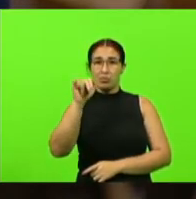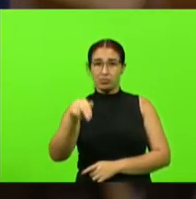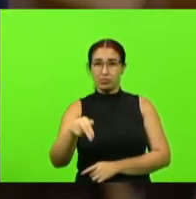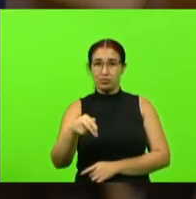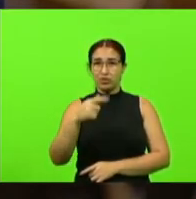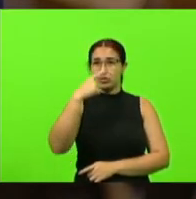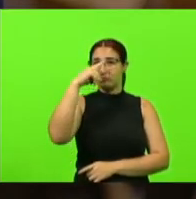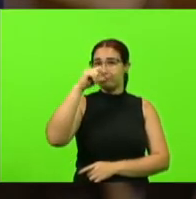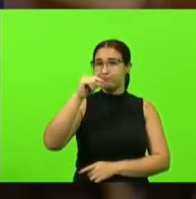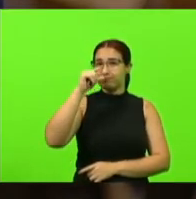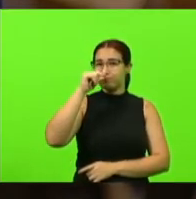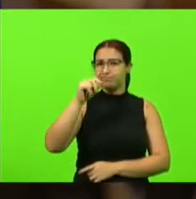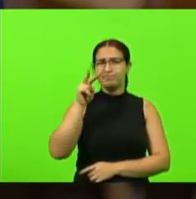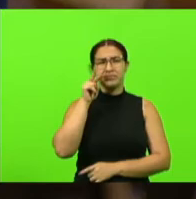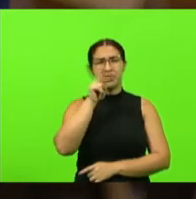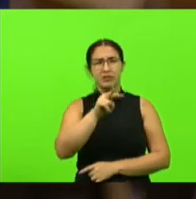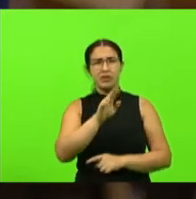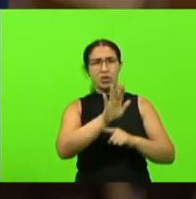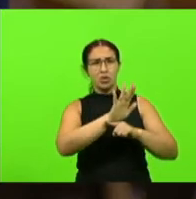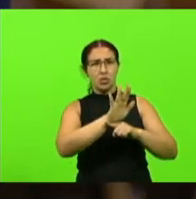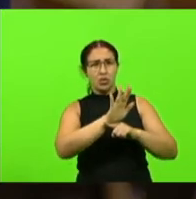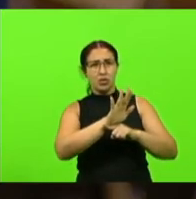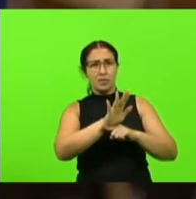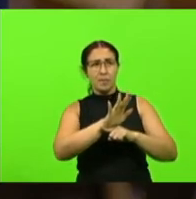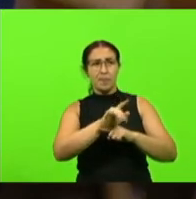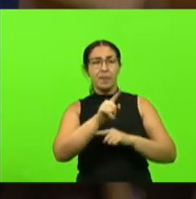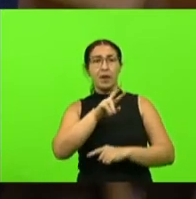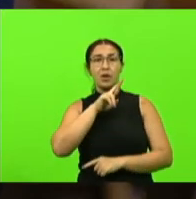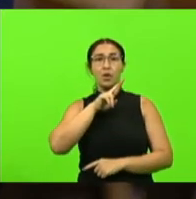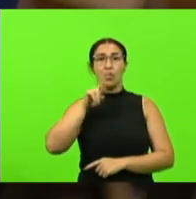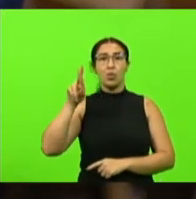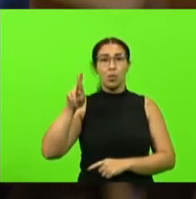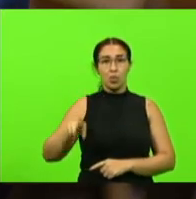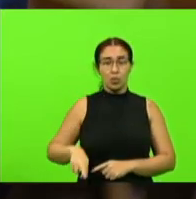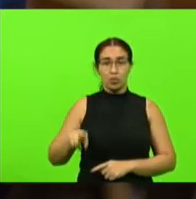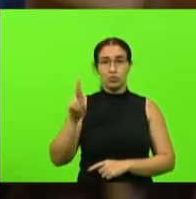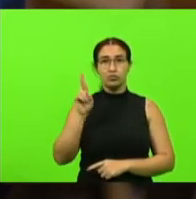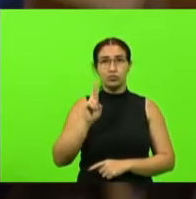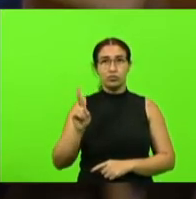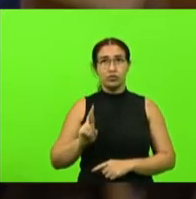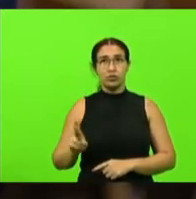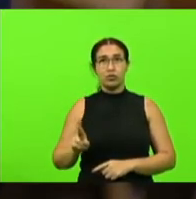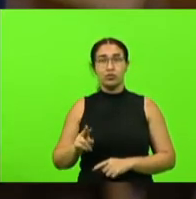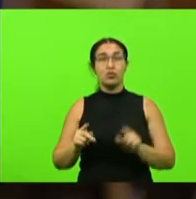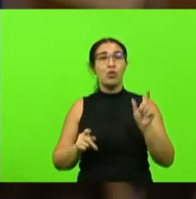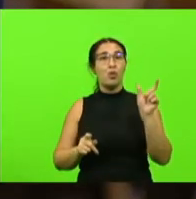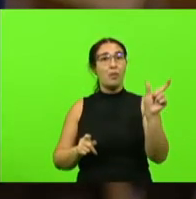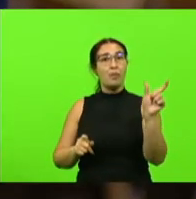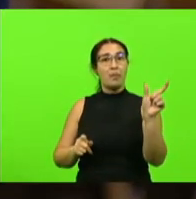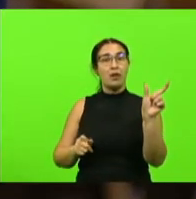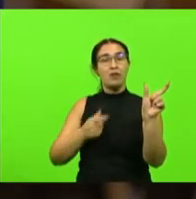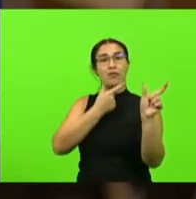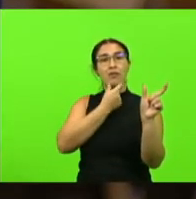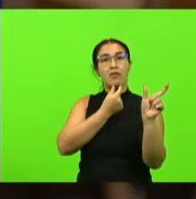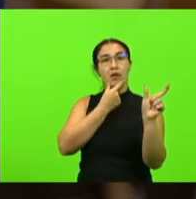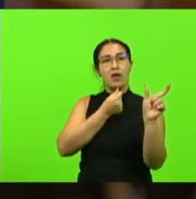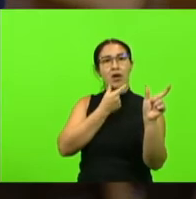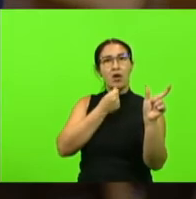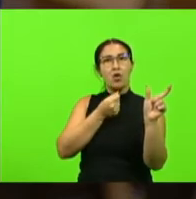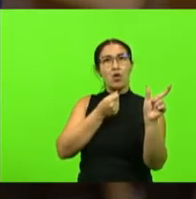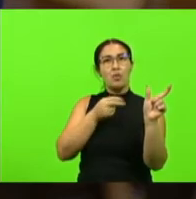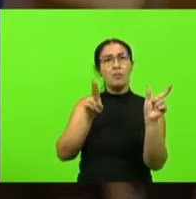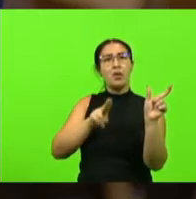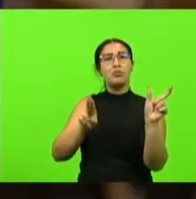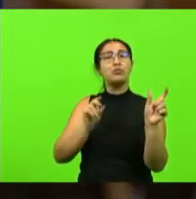eu estava vendo em russo como se chama de alguma coisa uma pessoa um imbecil desse eu não vou